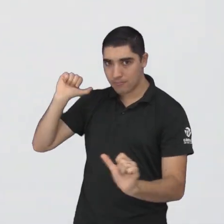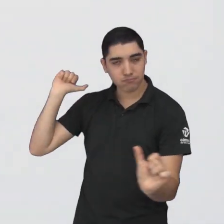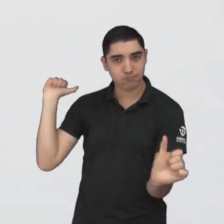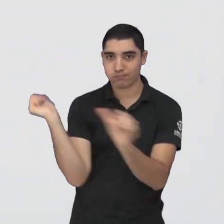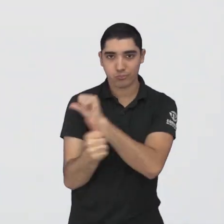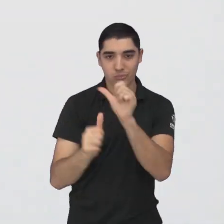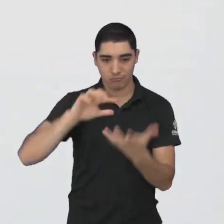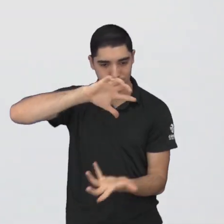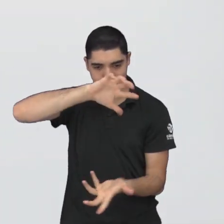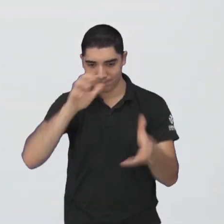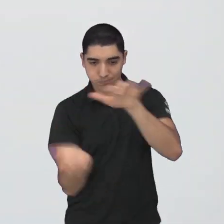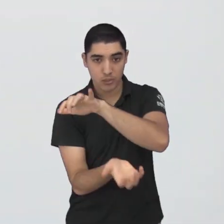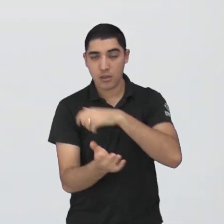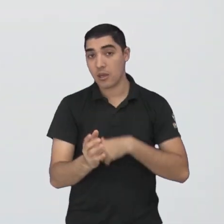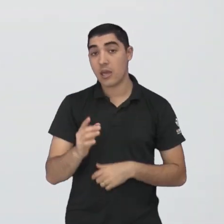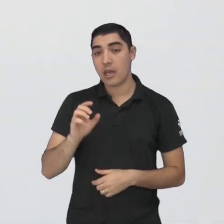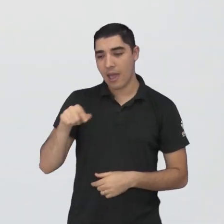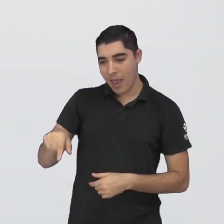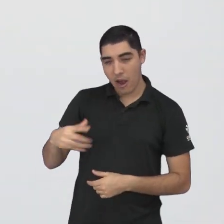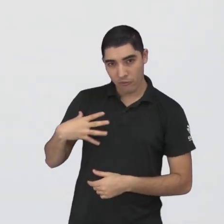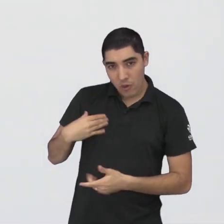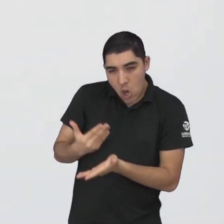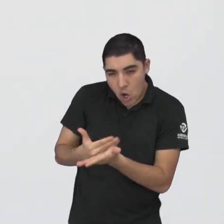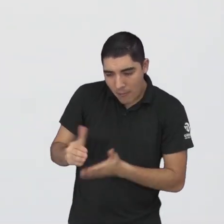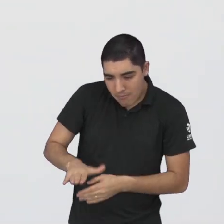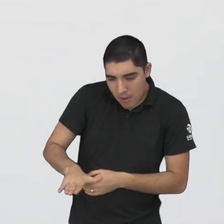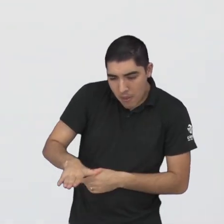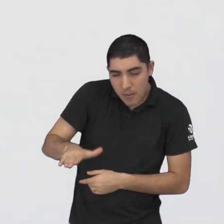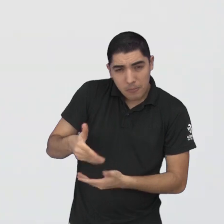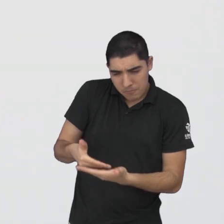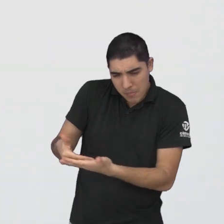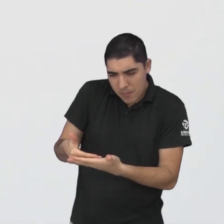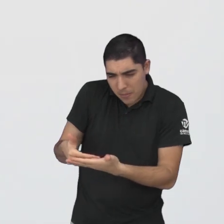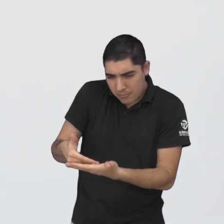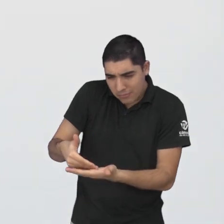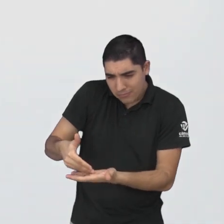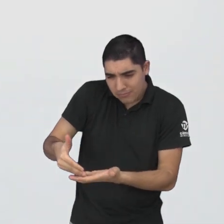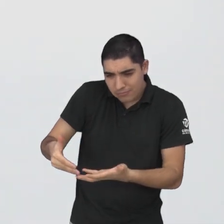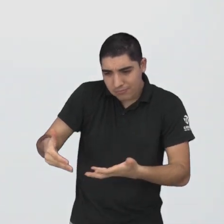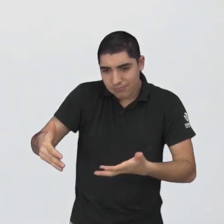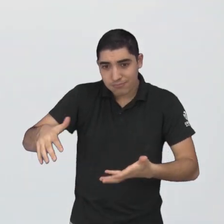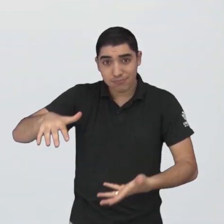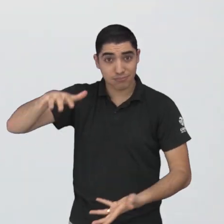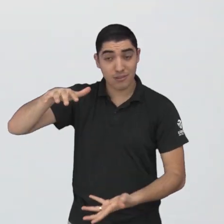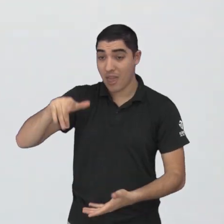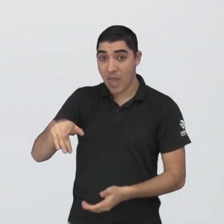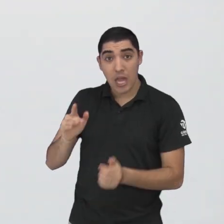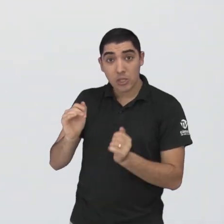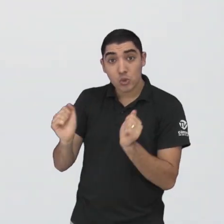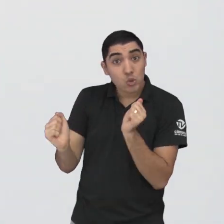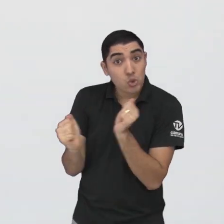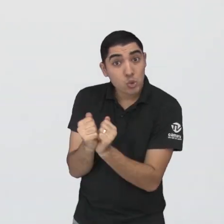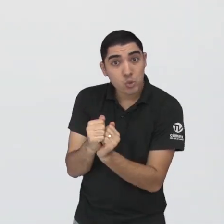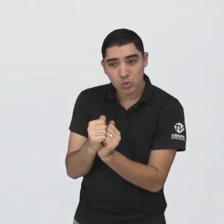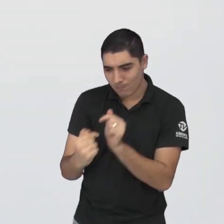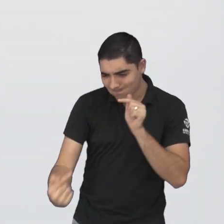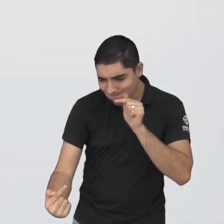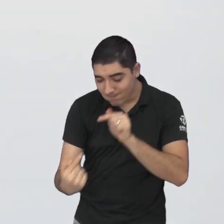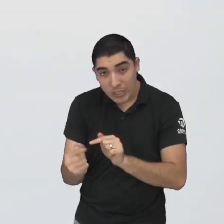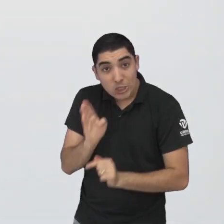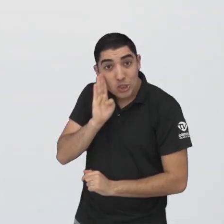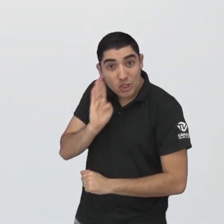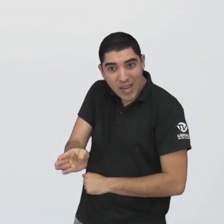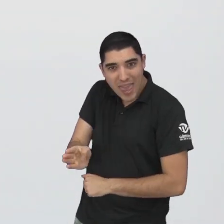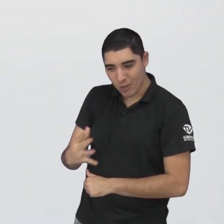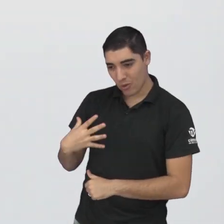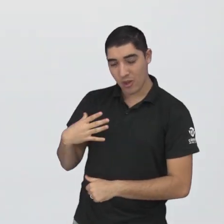principalmente nos primeiros anos, ela é direta para a criança, porque a criança, ela é totalmente dependente de você,